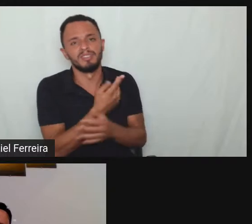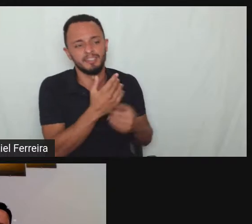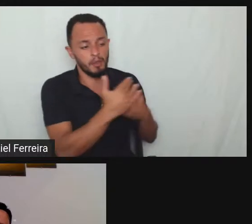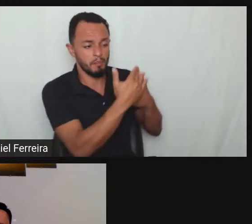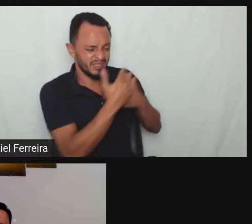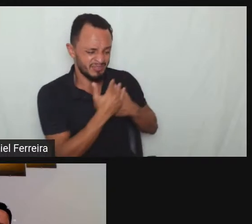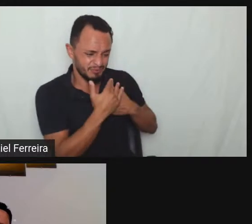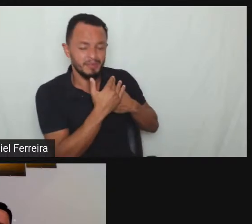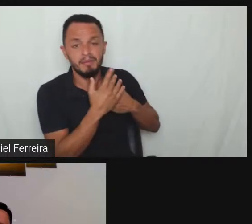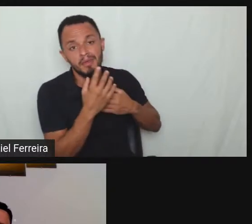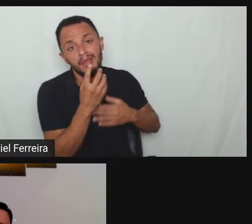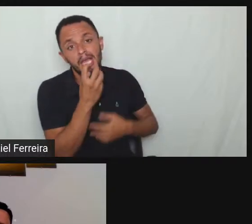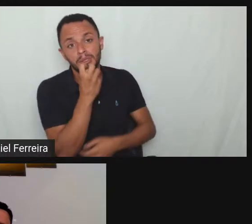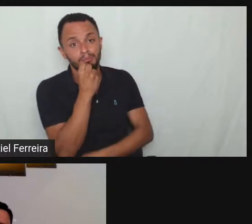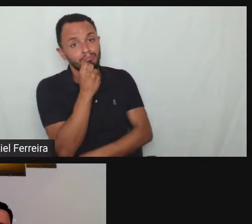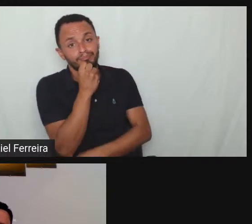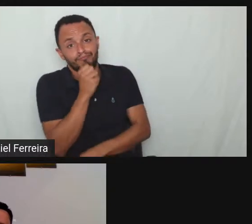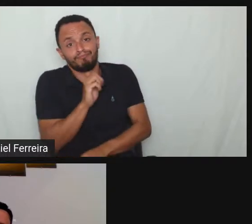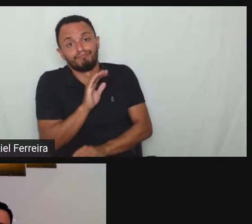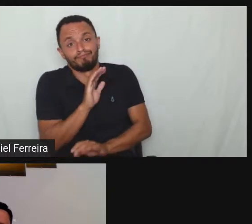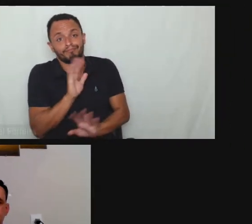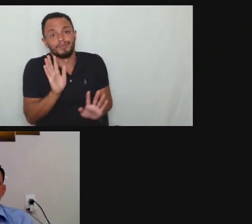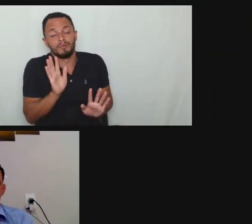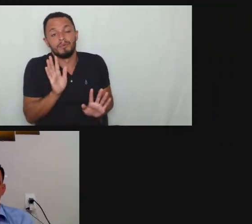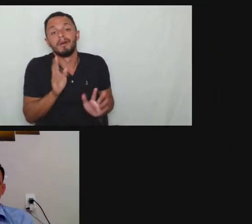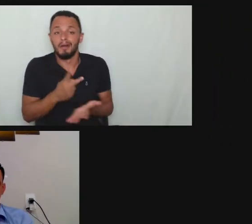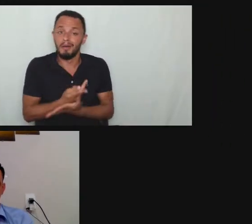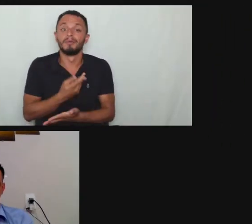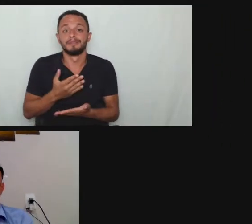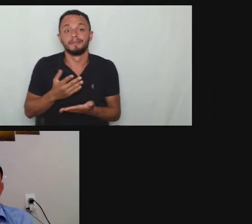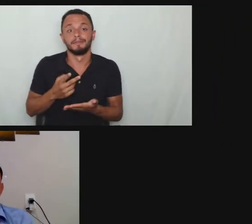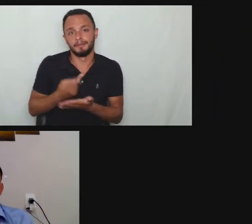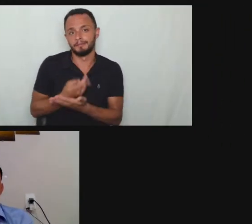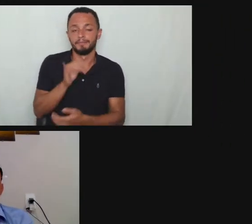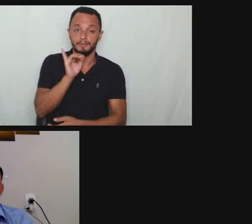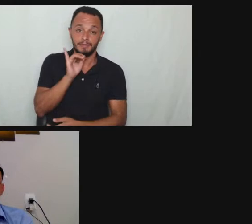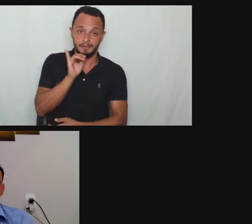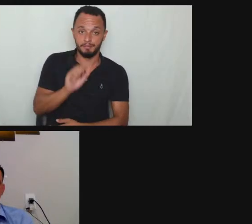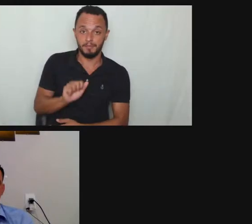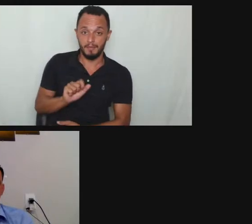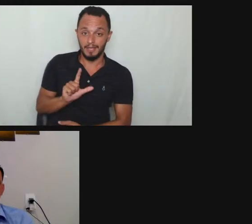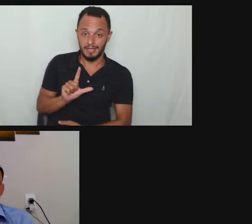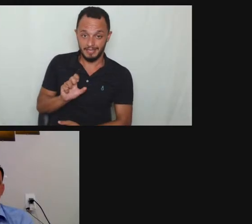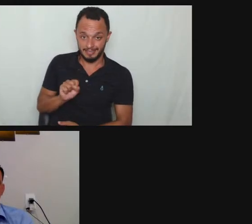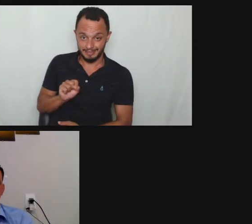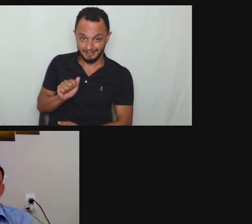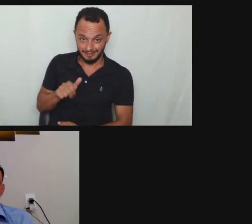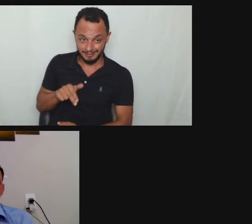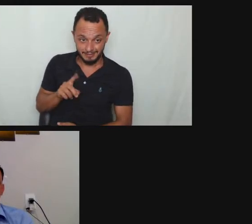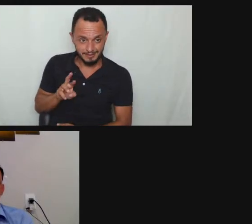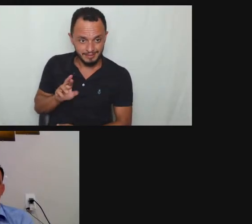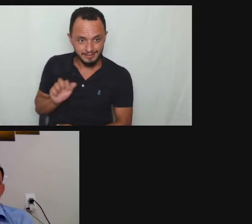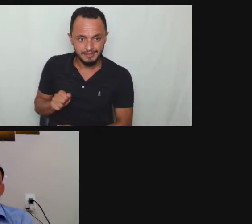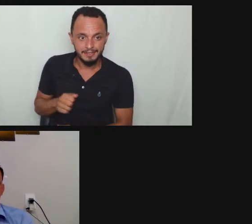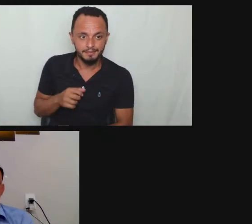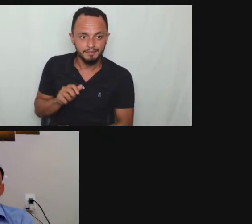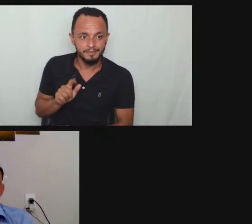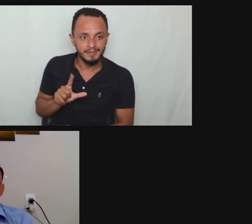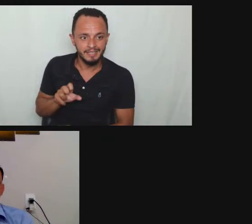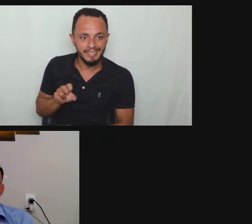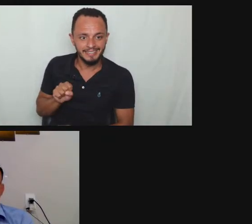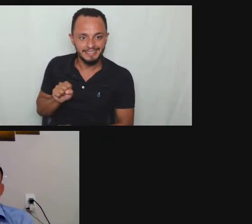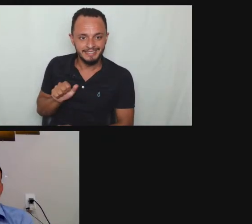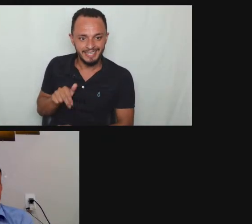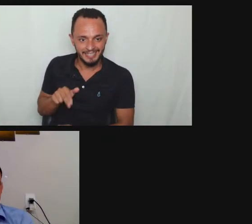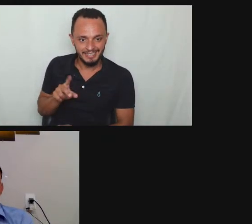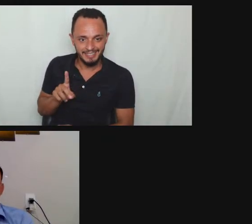até um comentário aqui do da da Alessandra né já tá falando aqui ó se não existe obrigatoriedade da cota com certeza